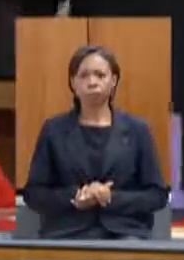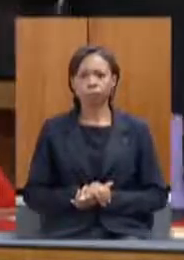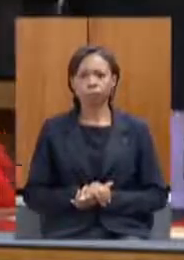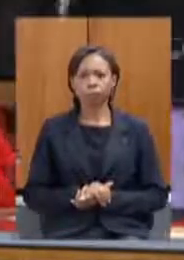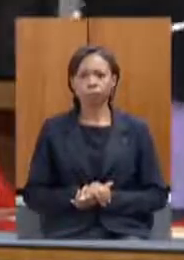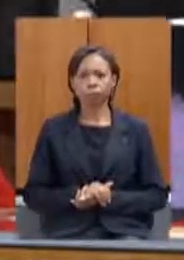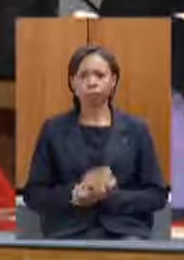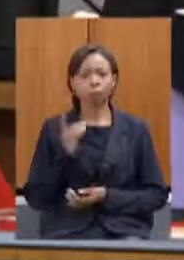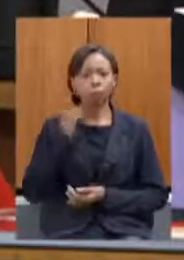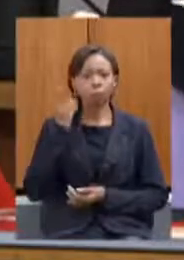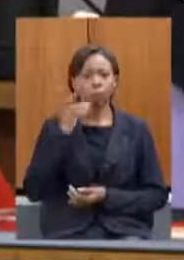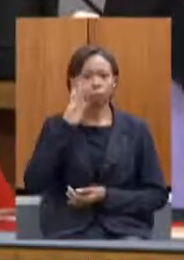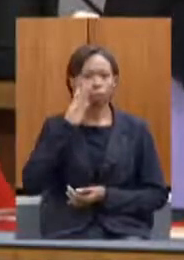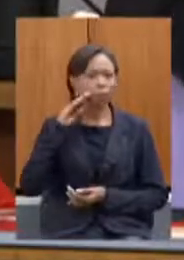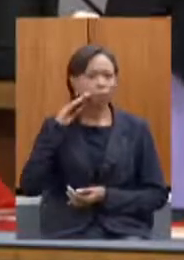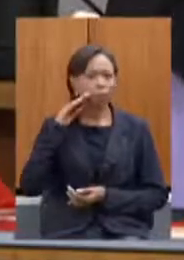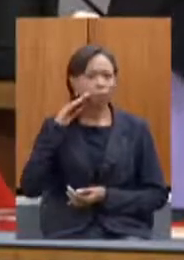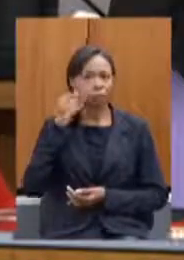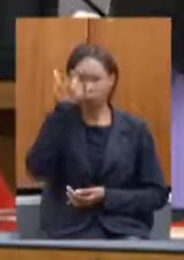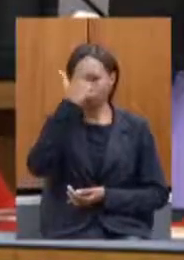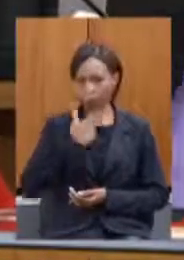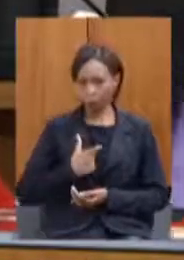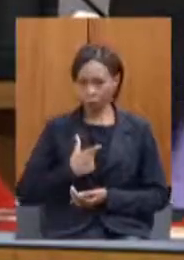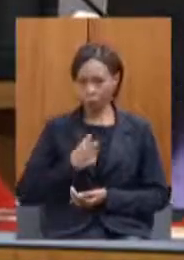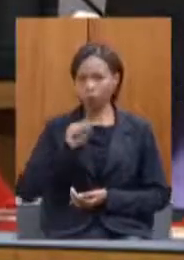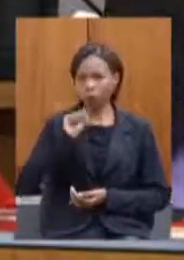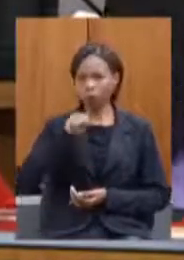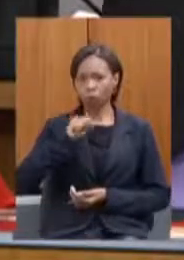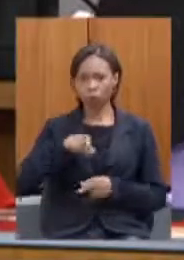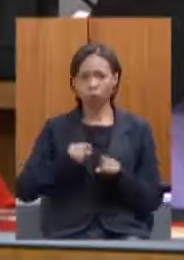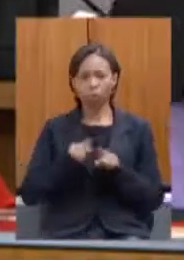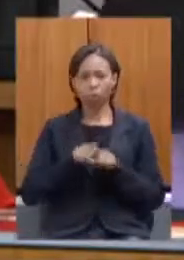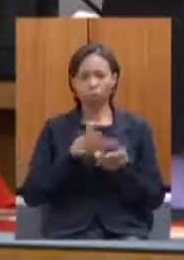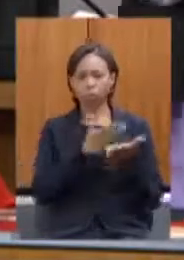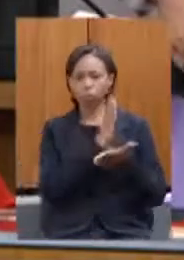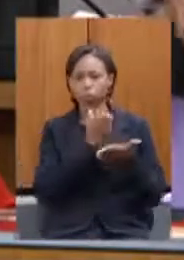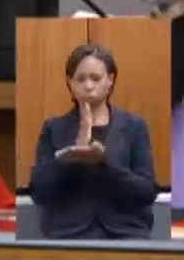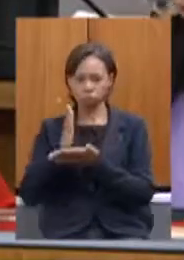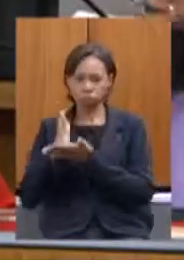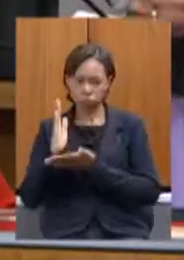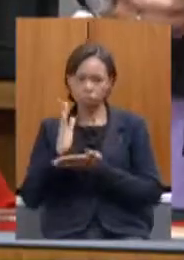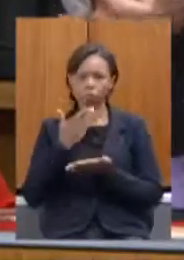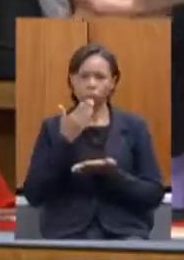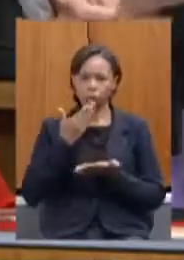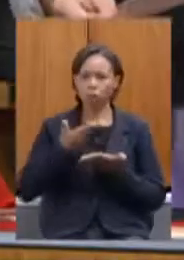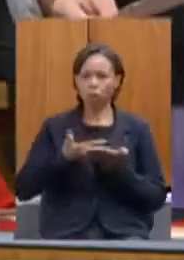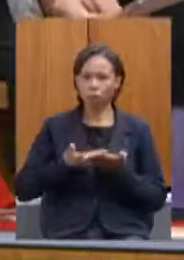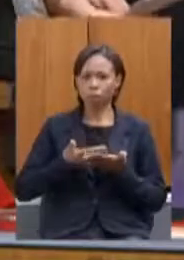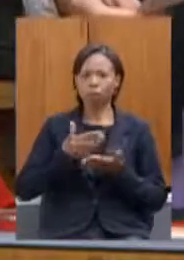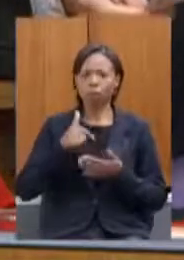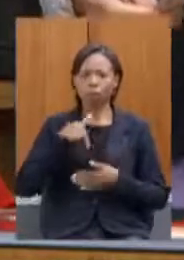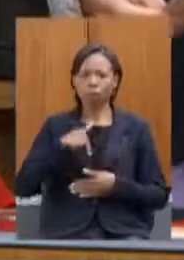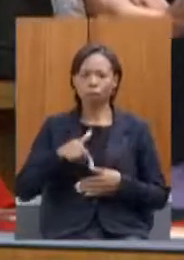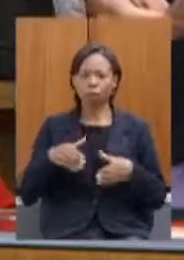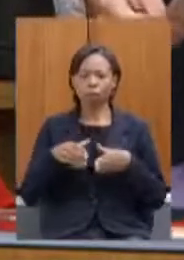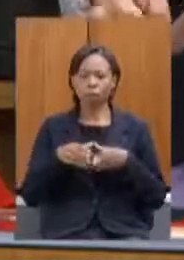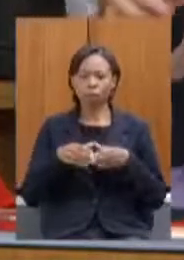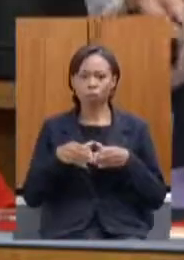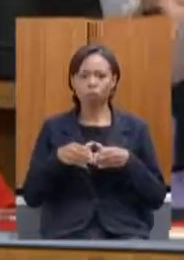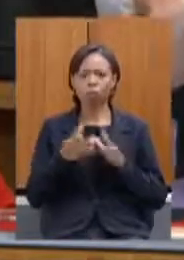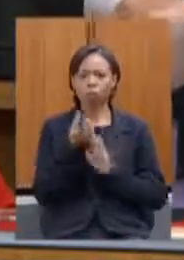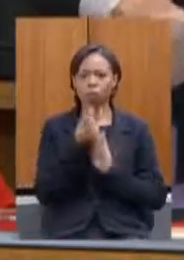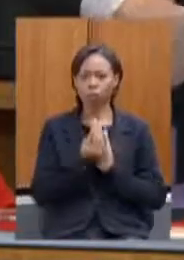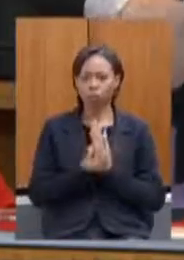deputada Beatriz Serqueira vota sim também requerimentos aprovados na comissão de fiscalização financeira orçamentária